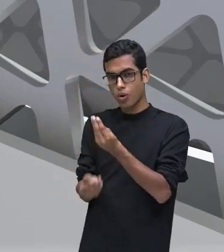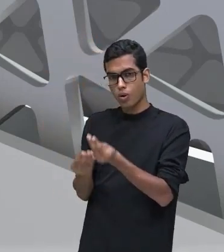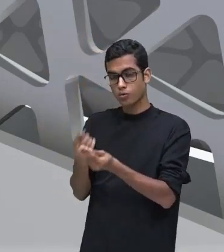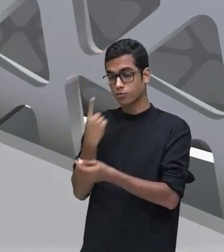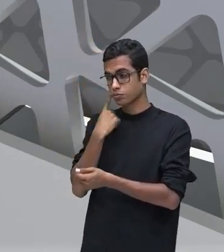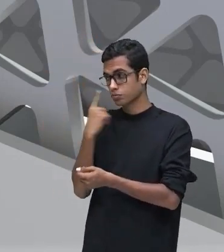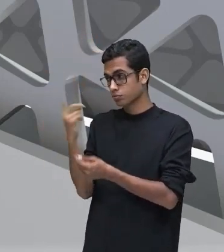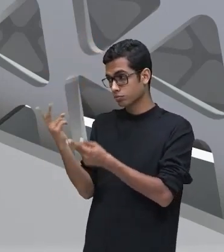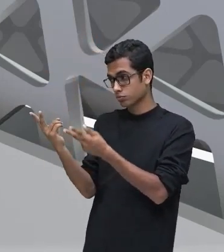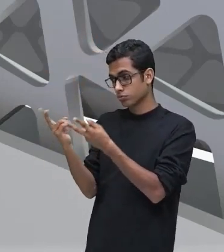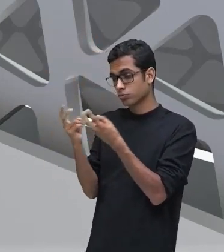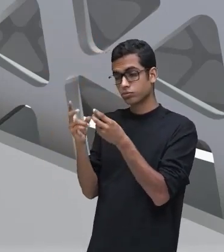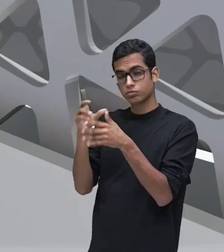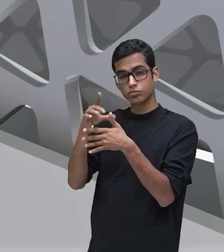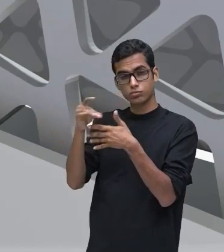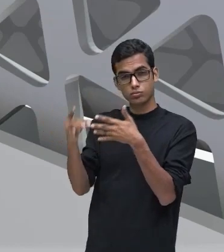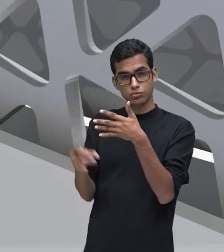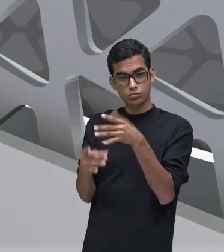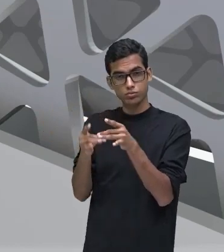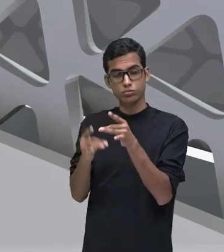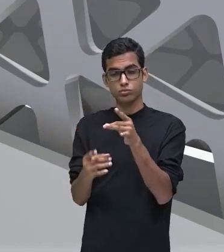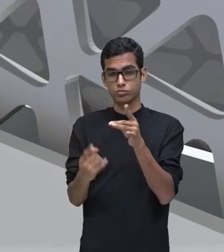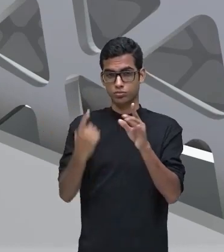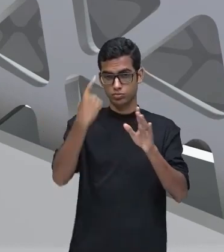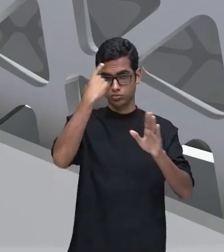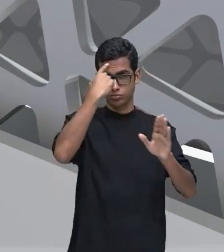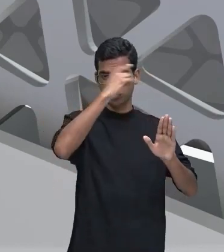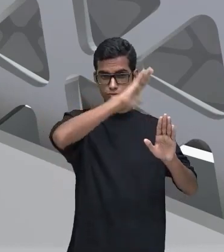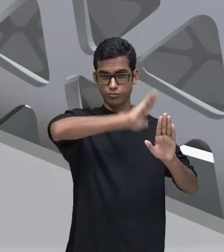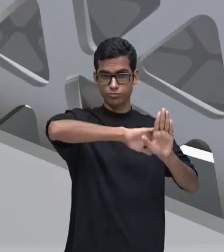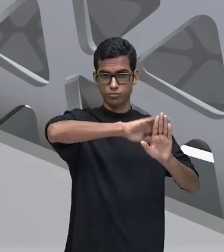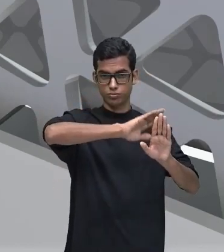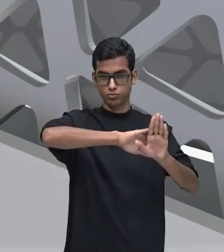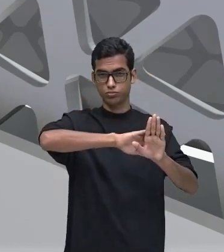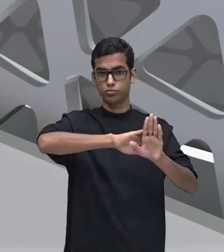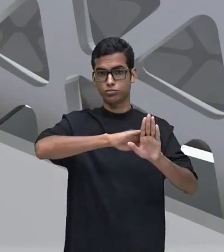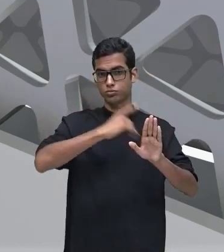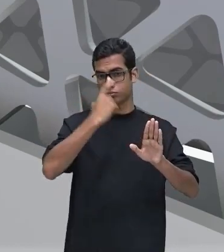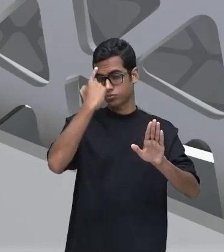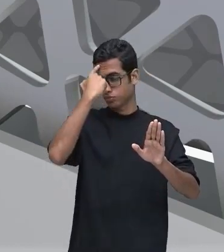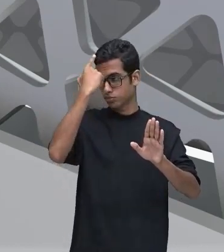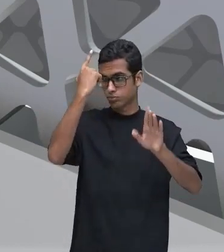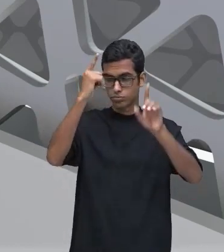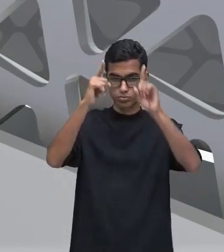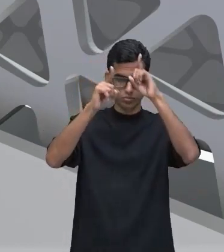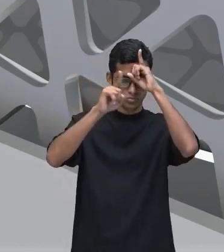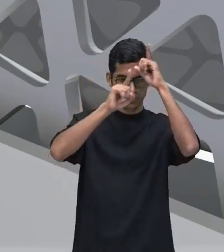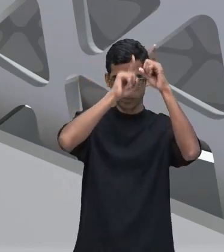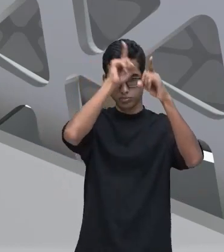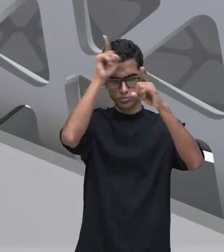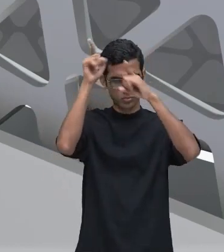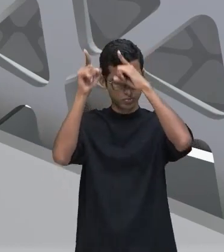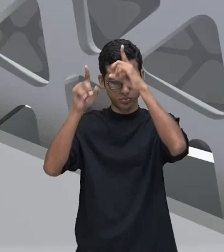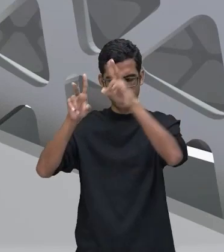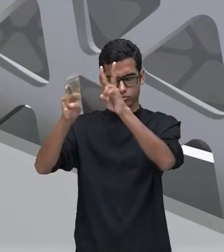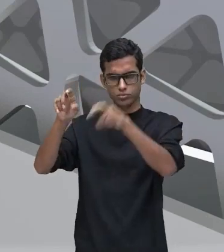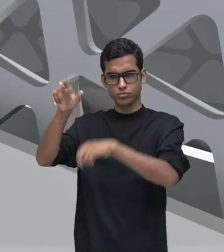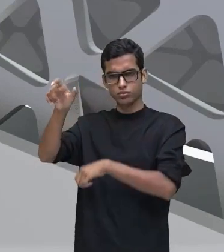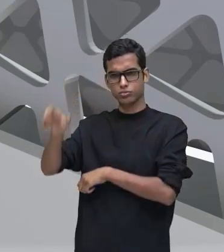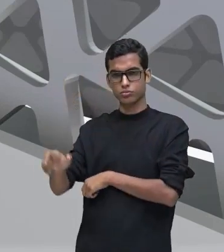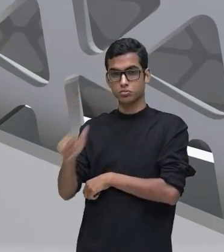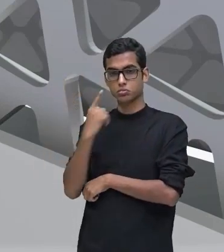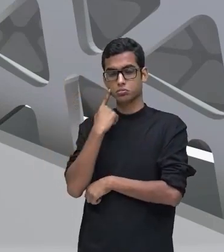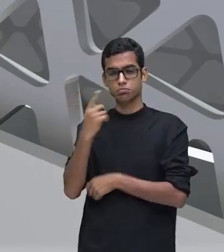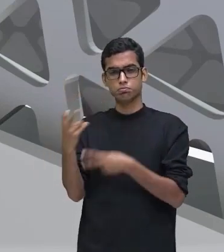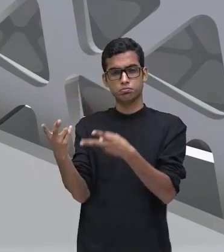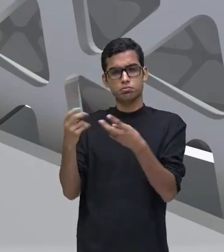temos exatamente uma descrição subjetiva, um tanto idealizada sobre essa personagem. Perceba que